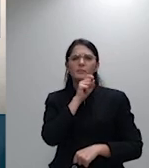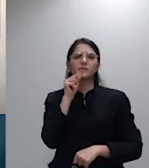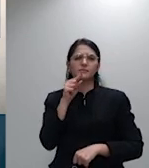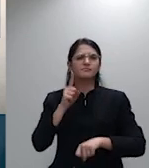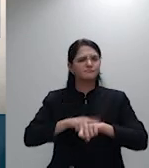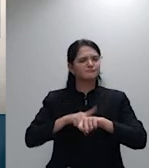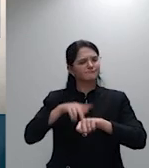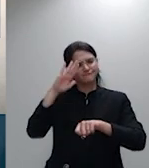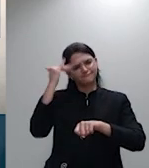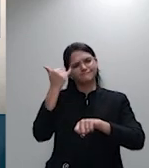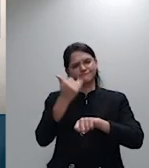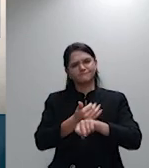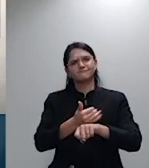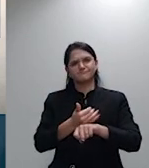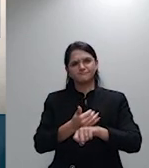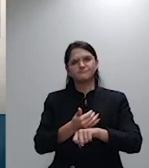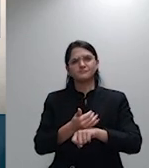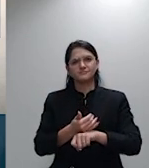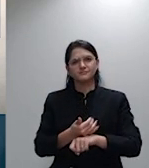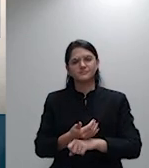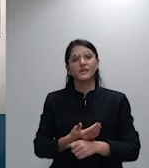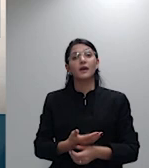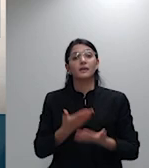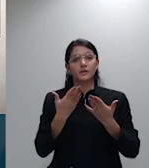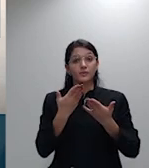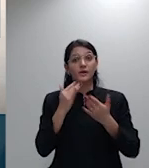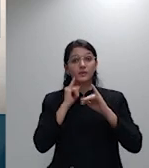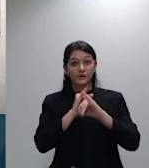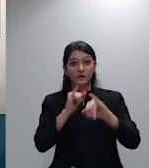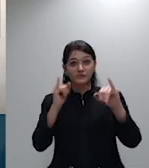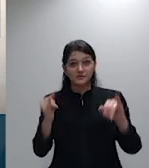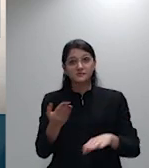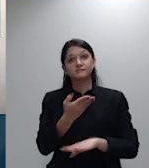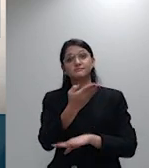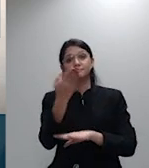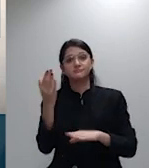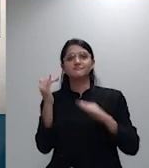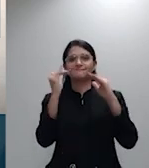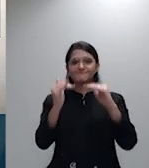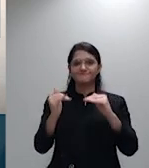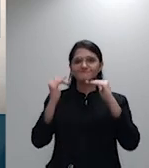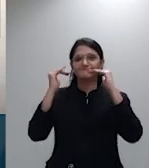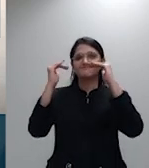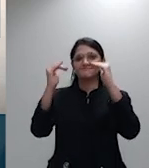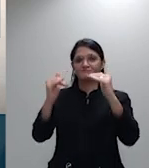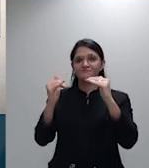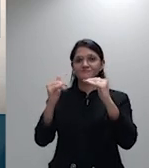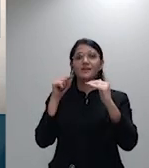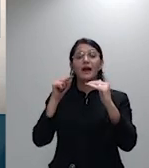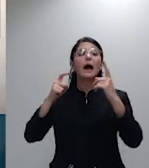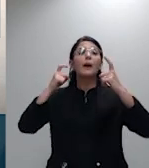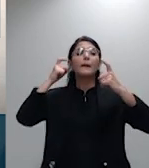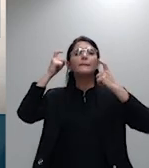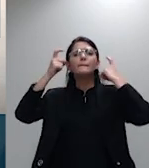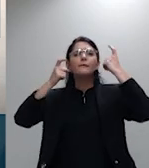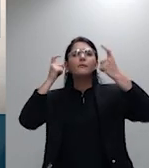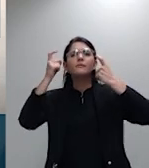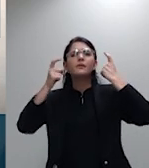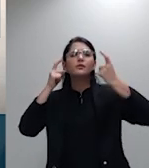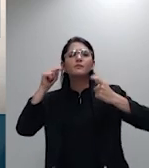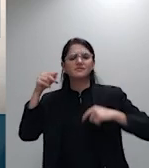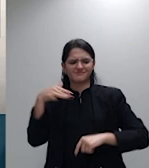dizer aos senhores as suas excelências a preocupação do Ministério Público Paulista na